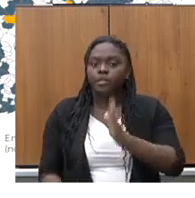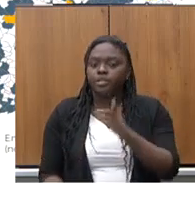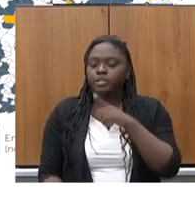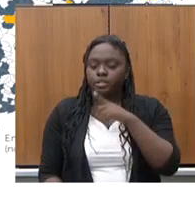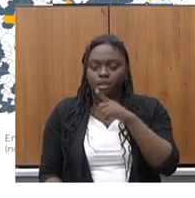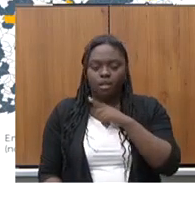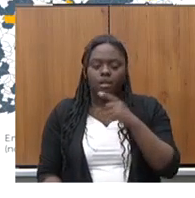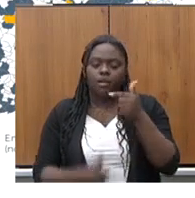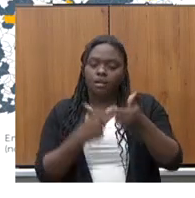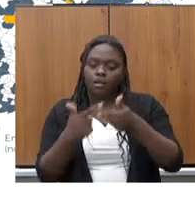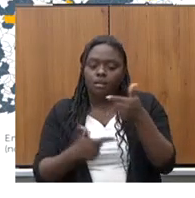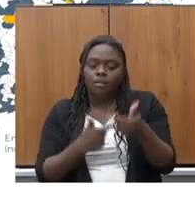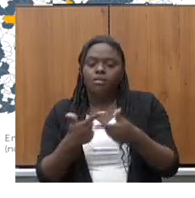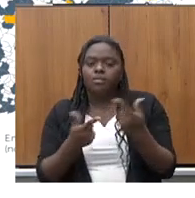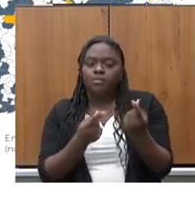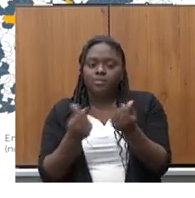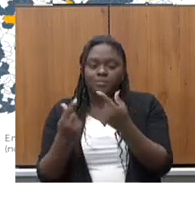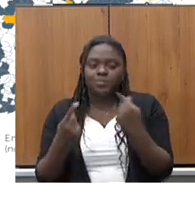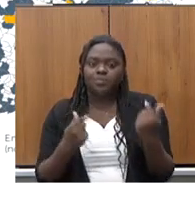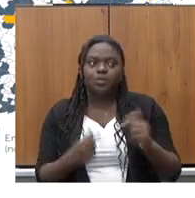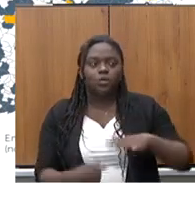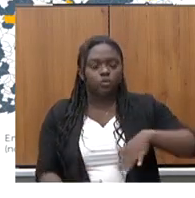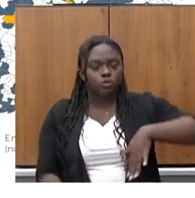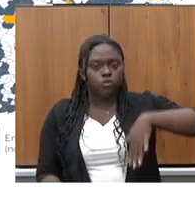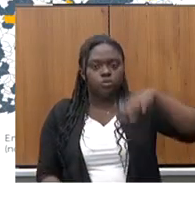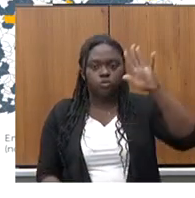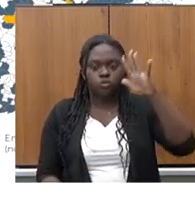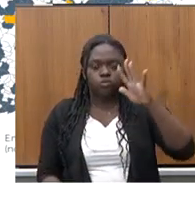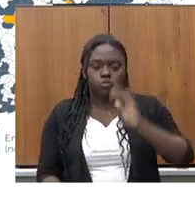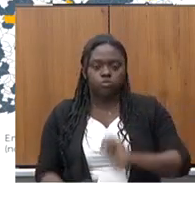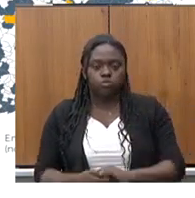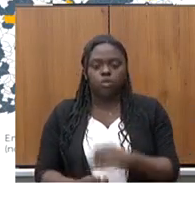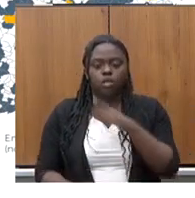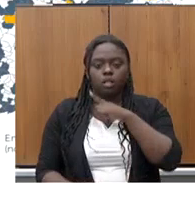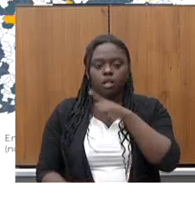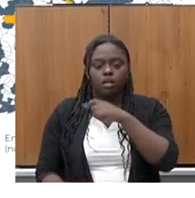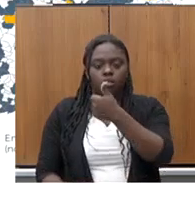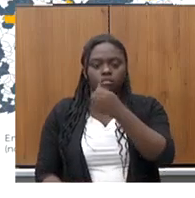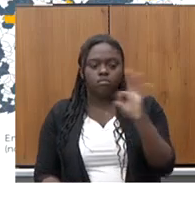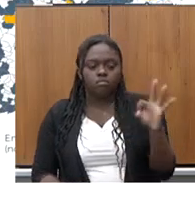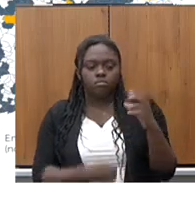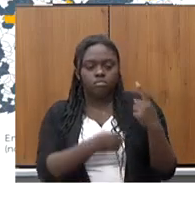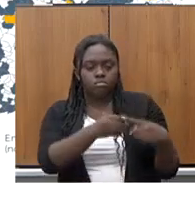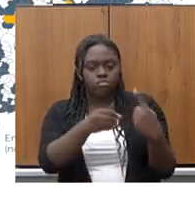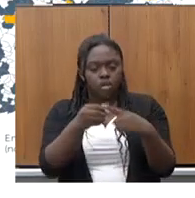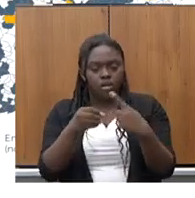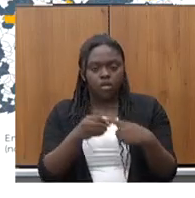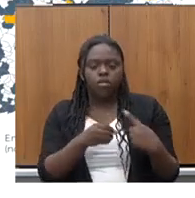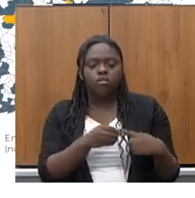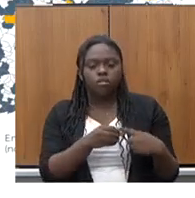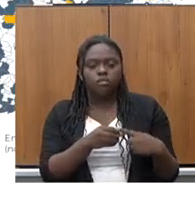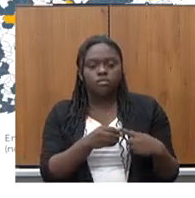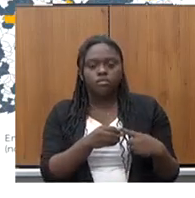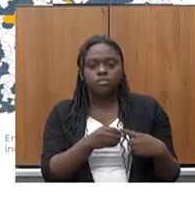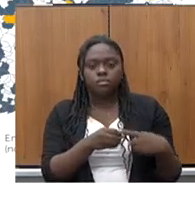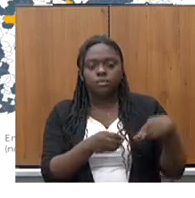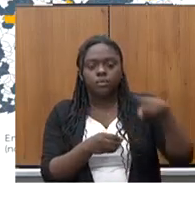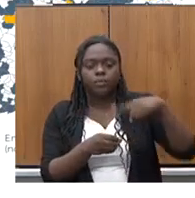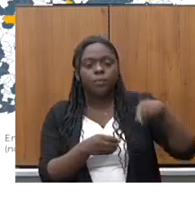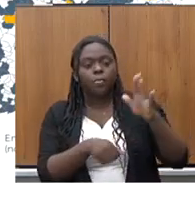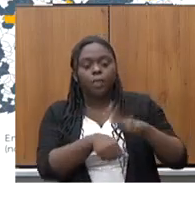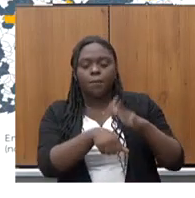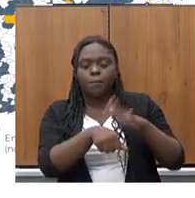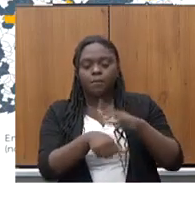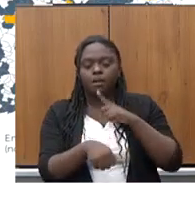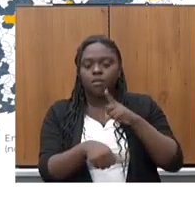na alta. A gente tem, dos 100 municípios, a gente pegando aí 100 municípios milímetros que mais